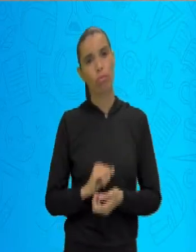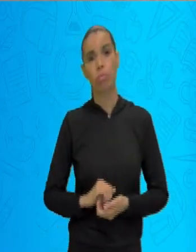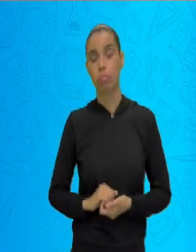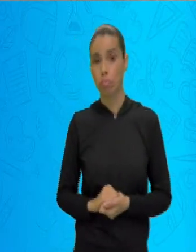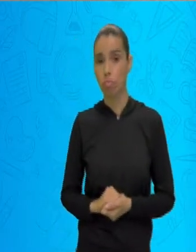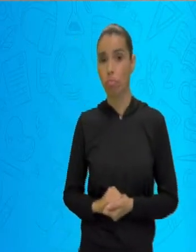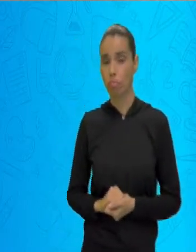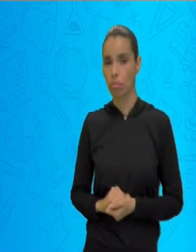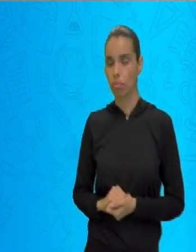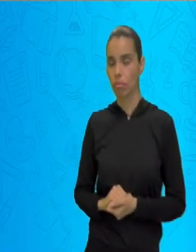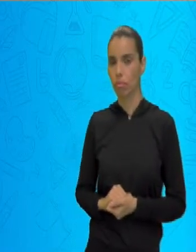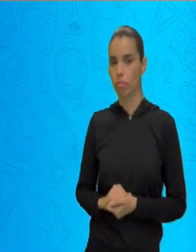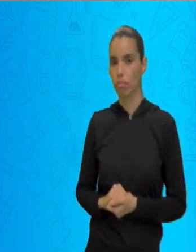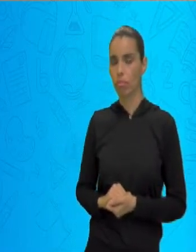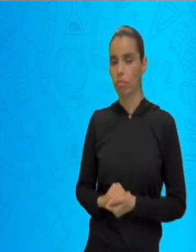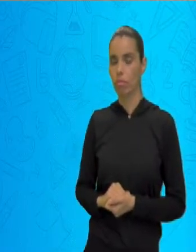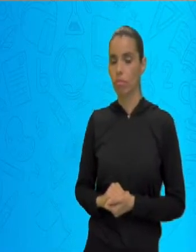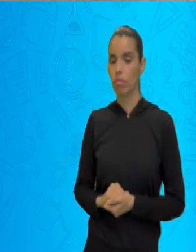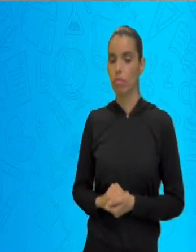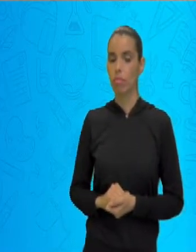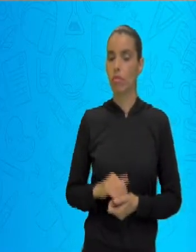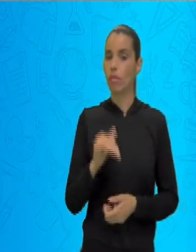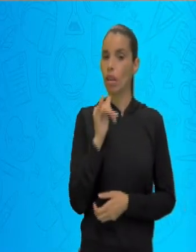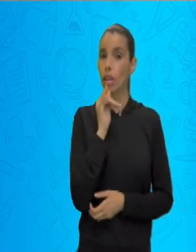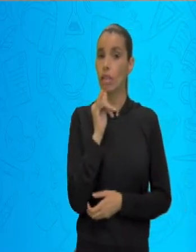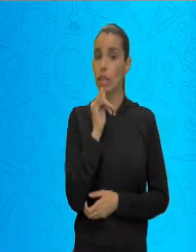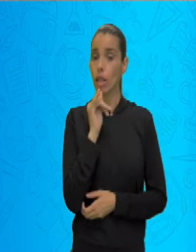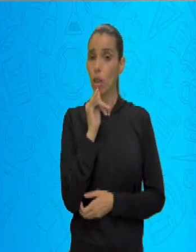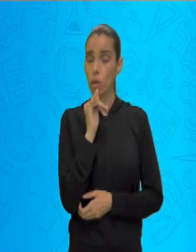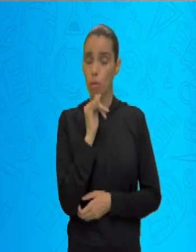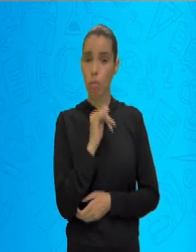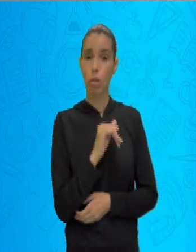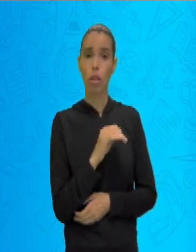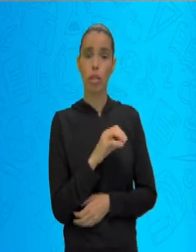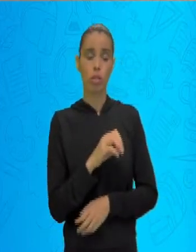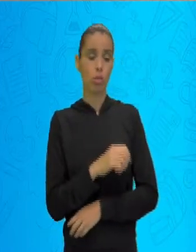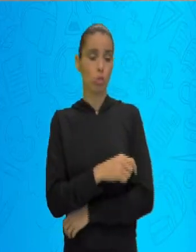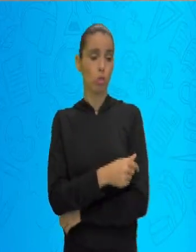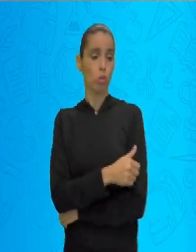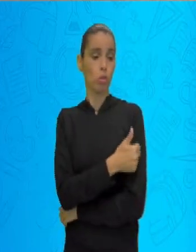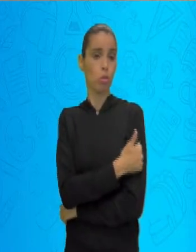Ensino fundamental, do CI,